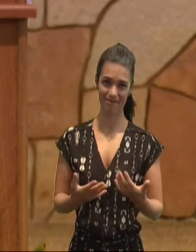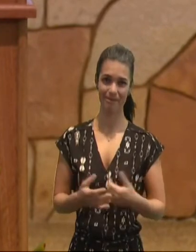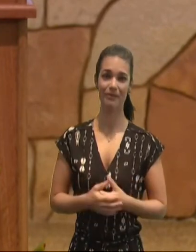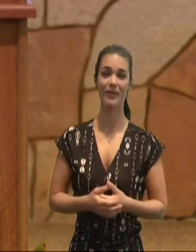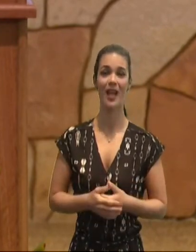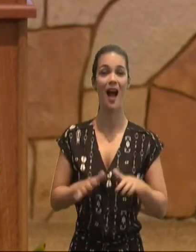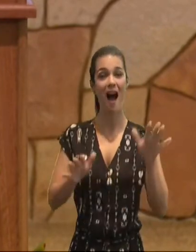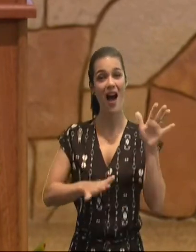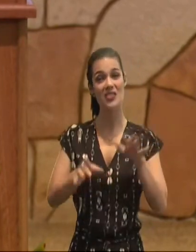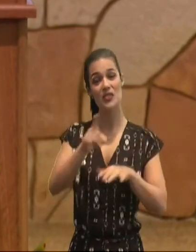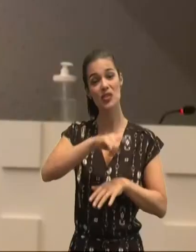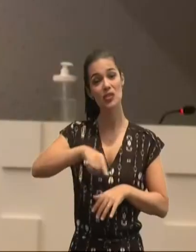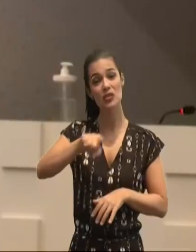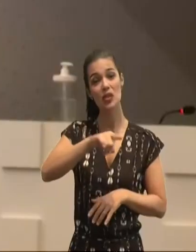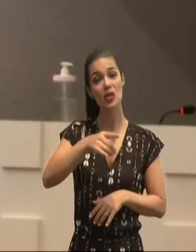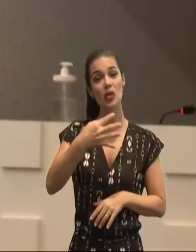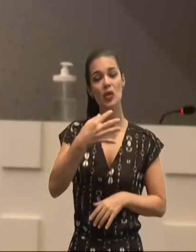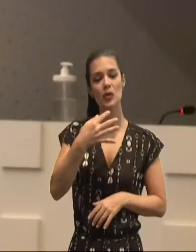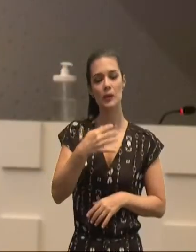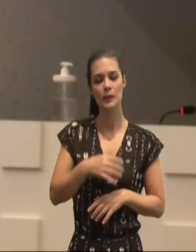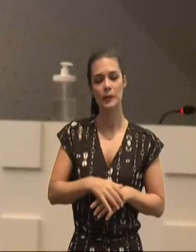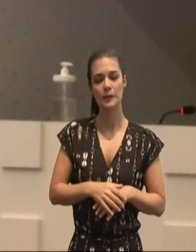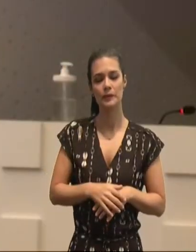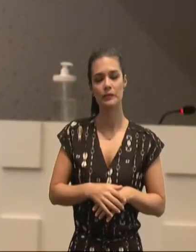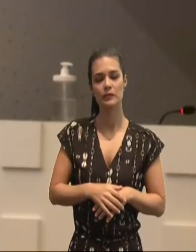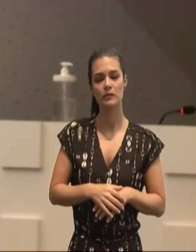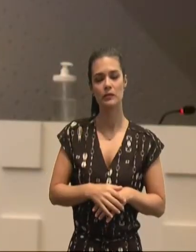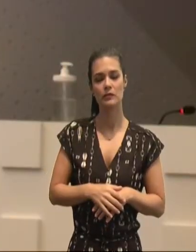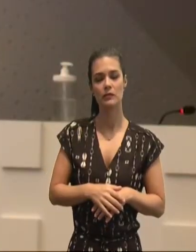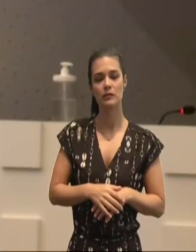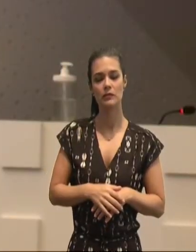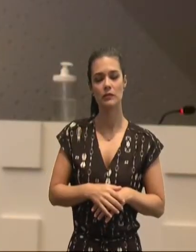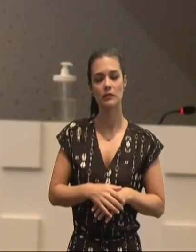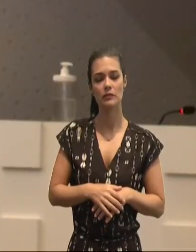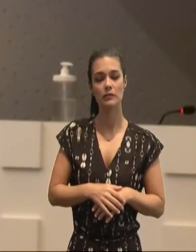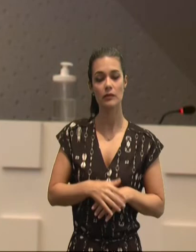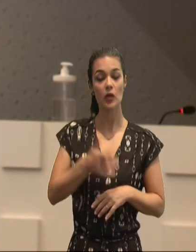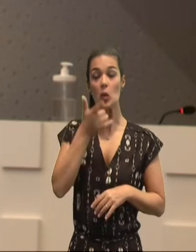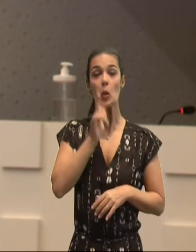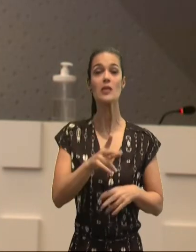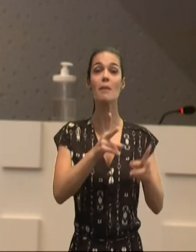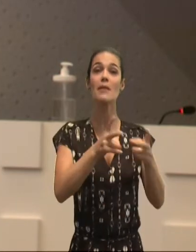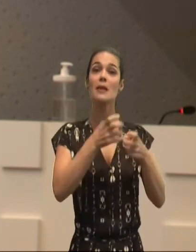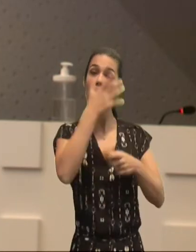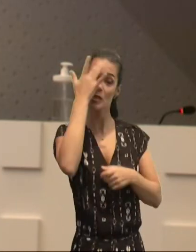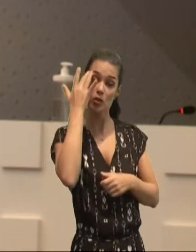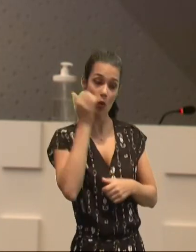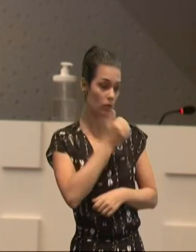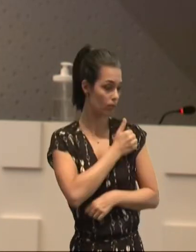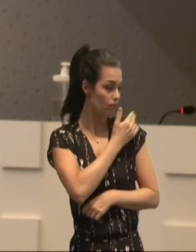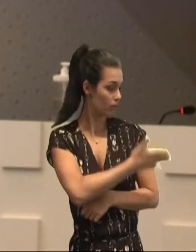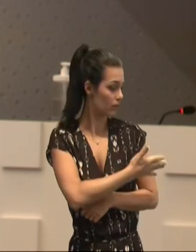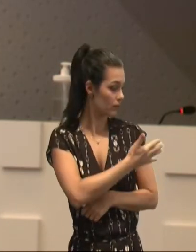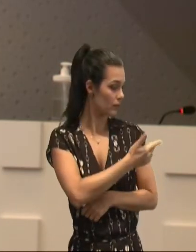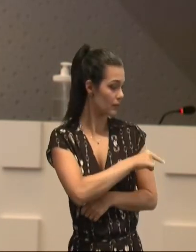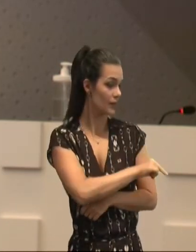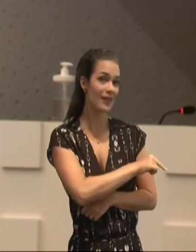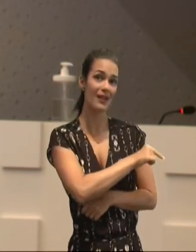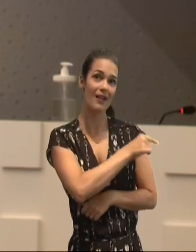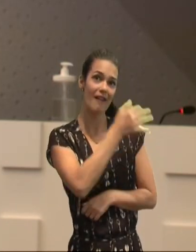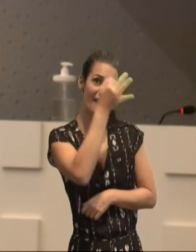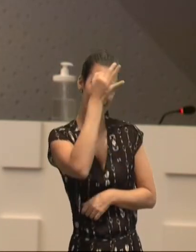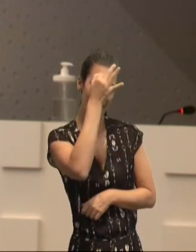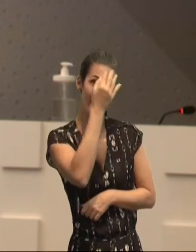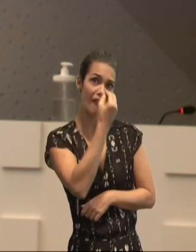vezes, nós desconhecemos, o fato, de que, pessoas próximas, de nós, estão fraquejando, fé,